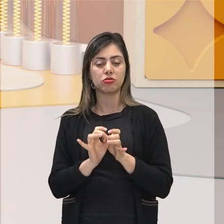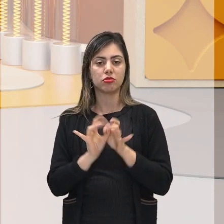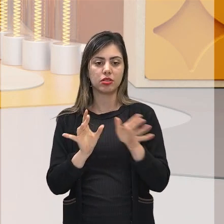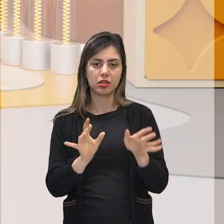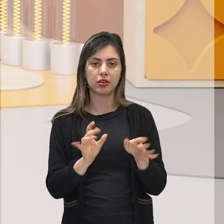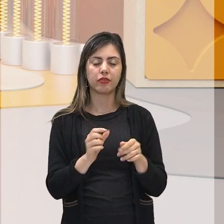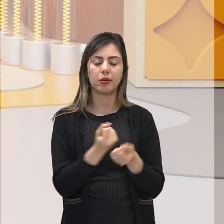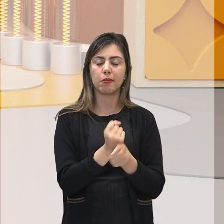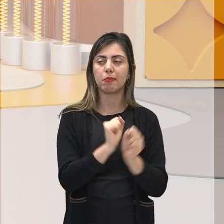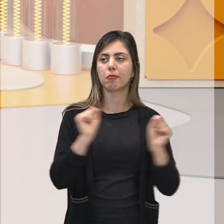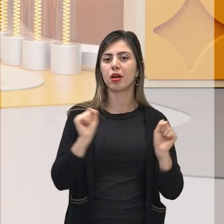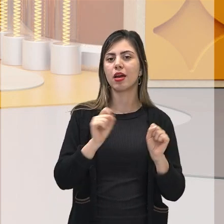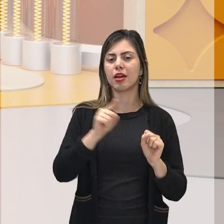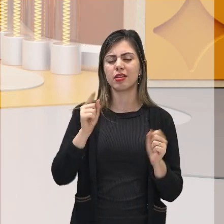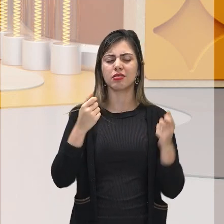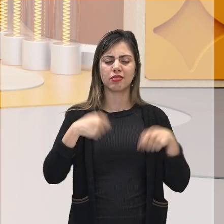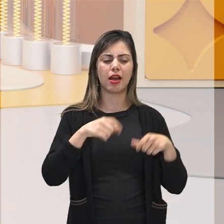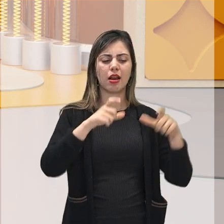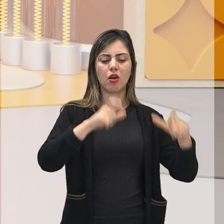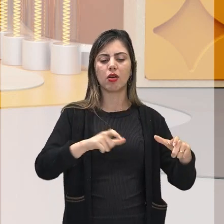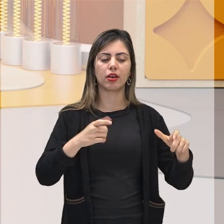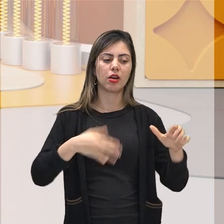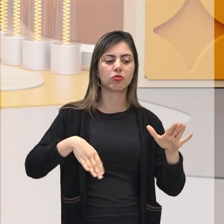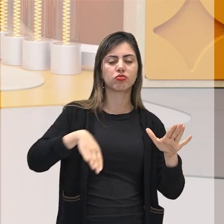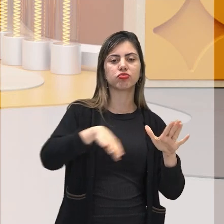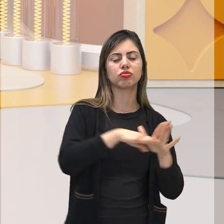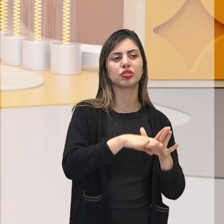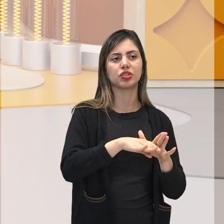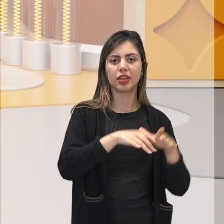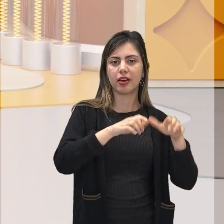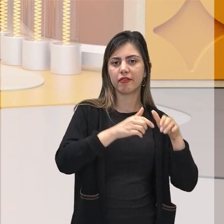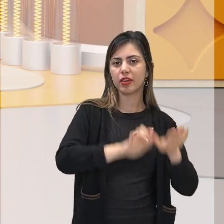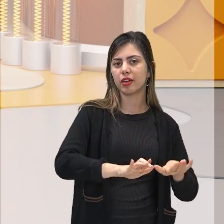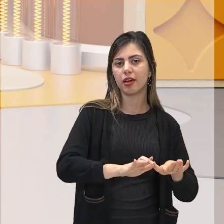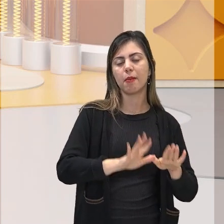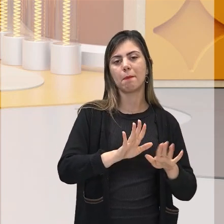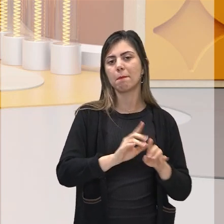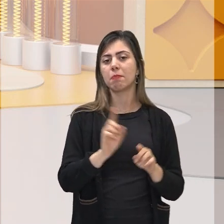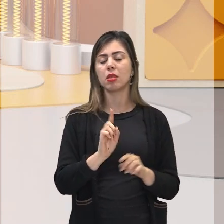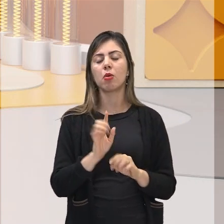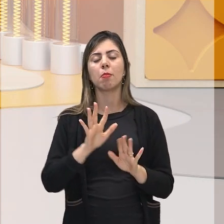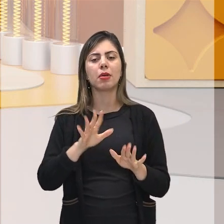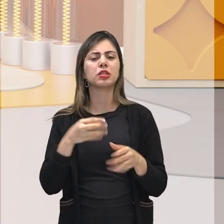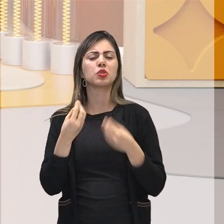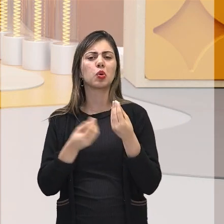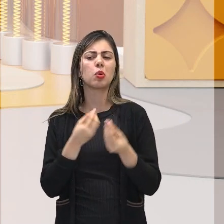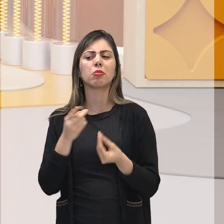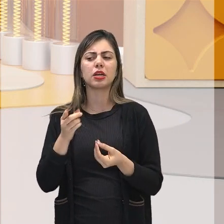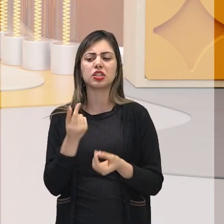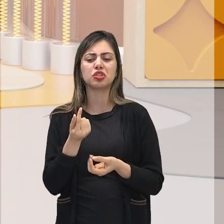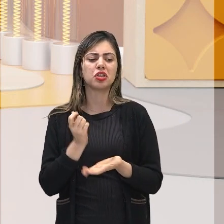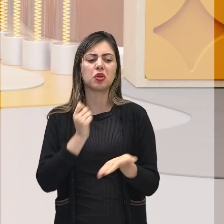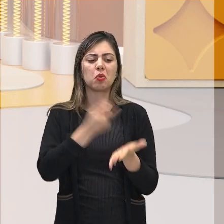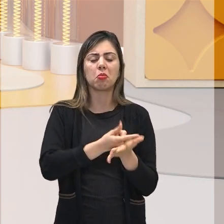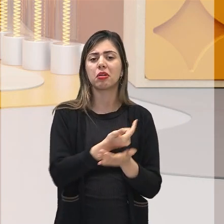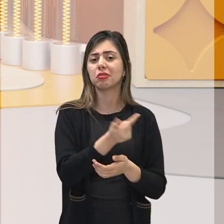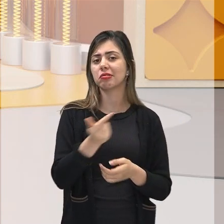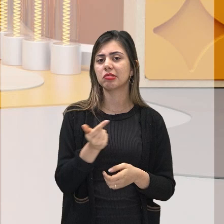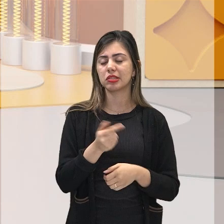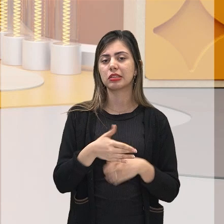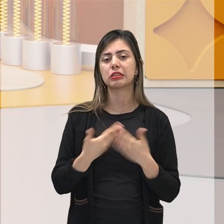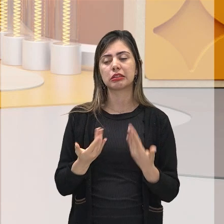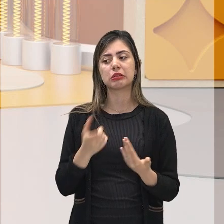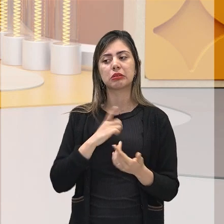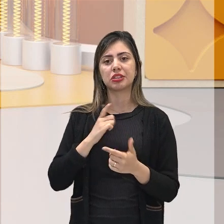podiam simplesmente chegar e ocupar, mas também não podiam comprar as terras, porque não tinham os recursos necessários para se comprar. Então, isso passa a ser um